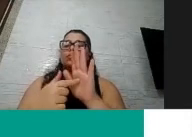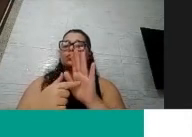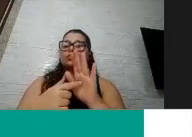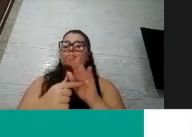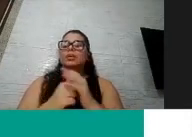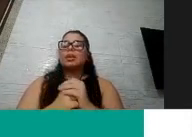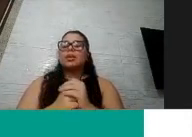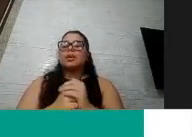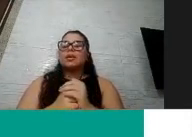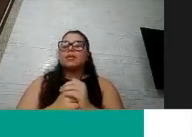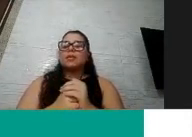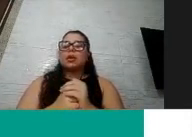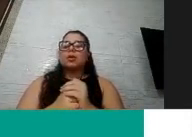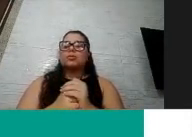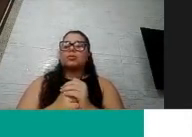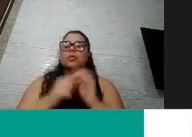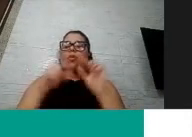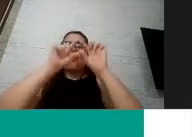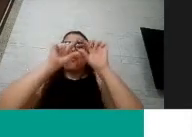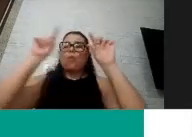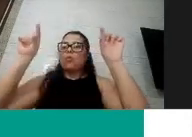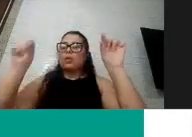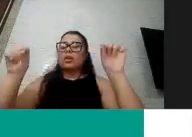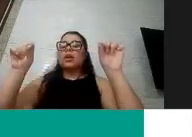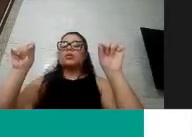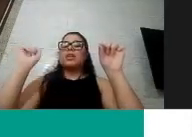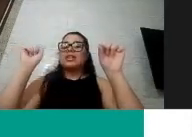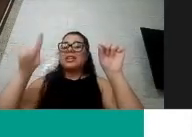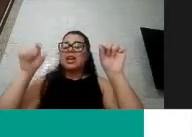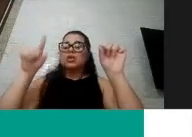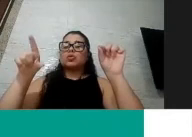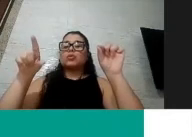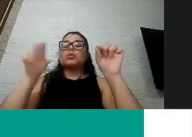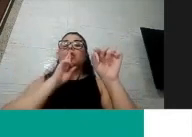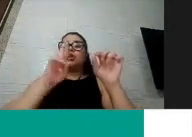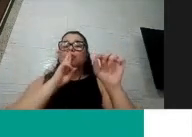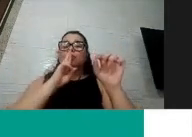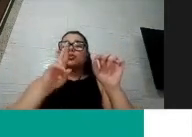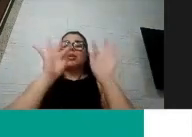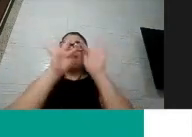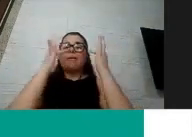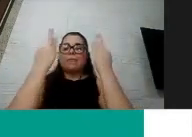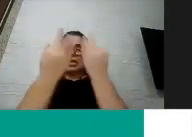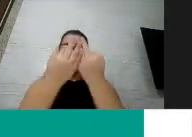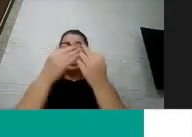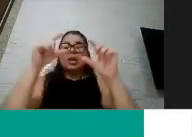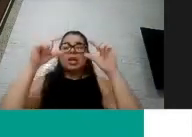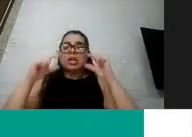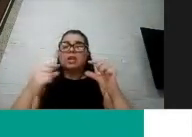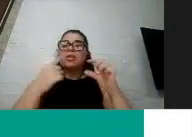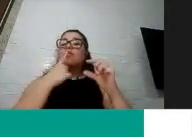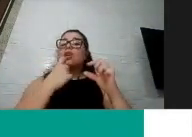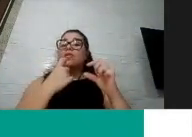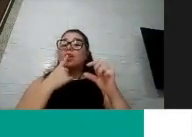azul são os questionários respondidos por familiares e os retângulos em vermelho são os respondidos por